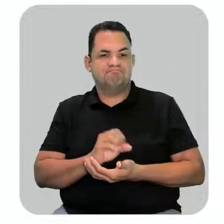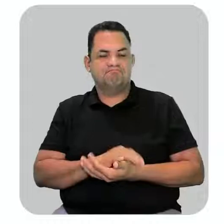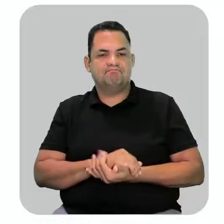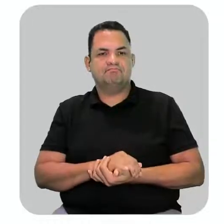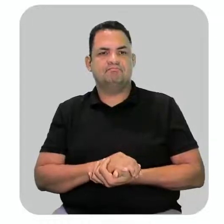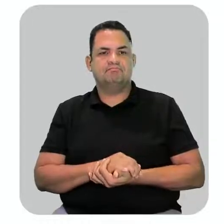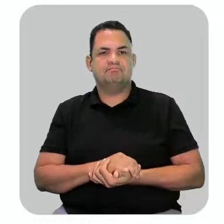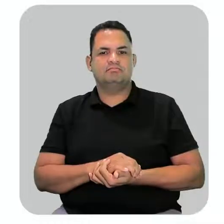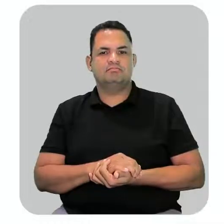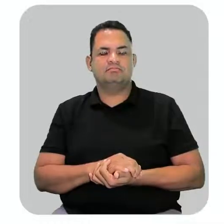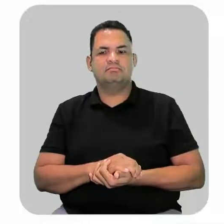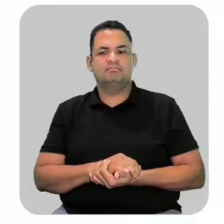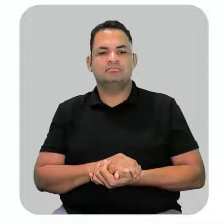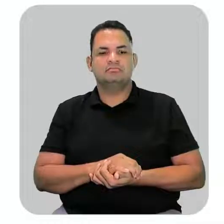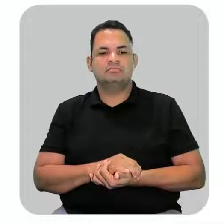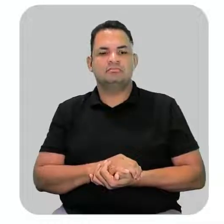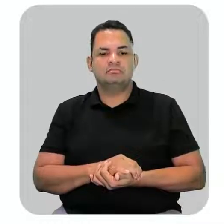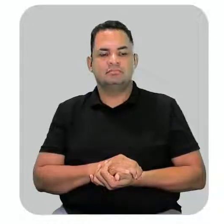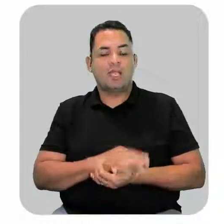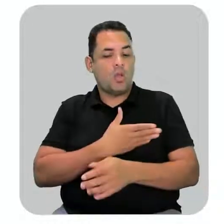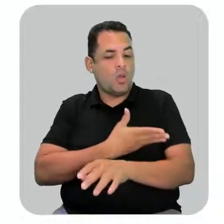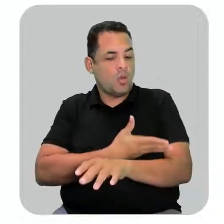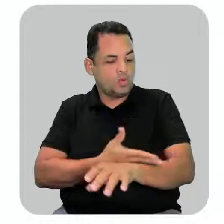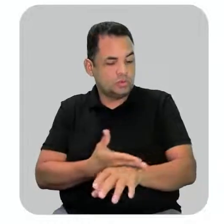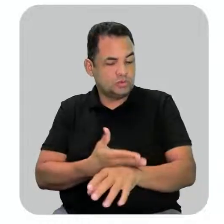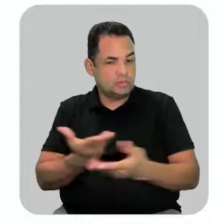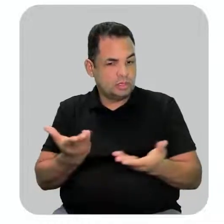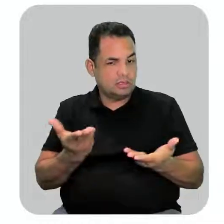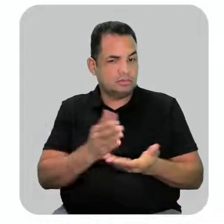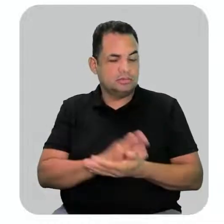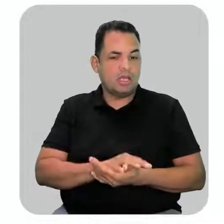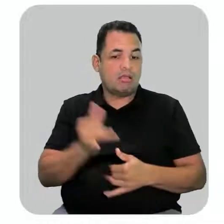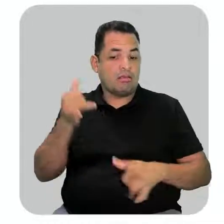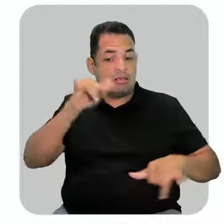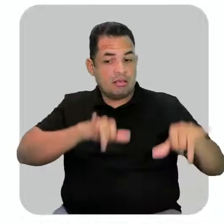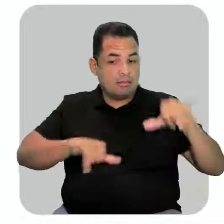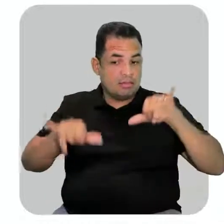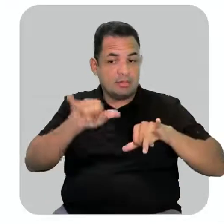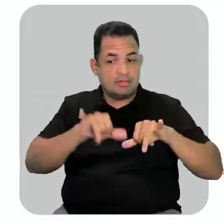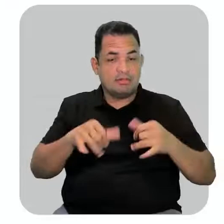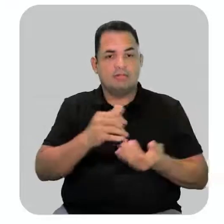Está acostumado com vida mole, não. Aqui é química.